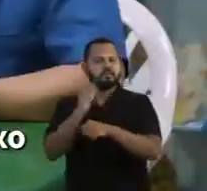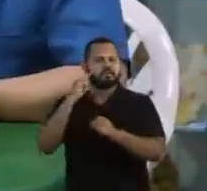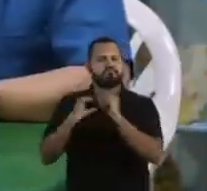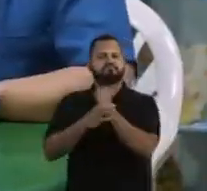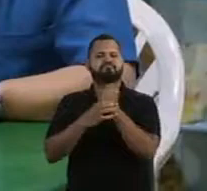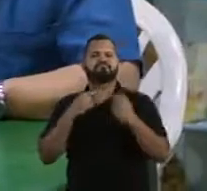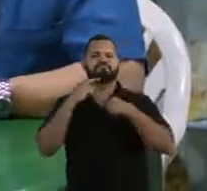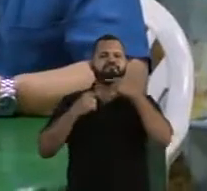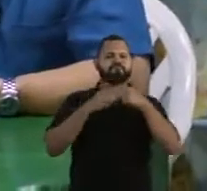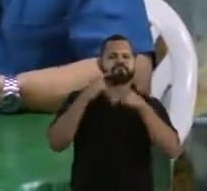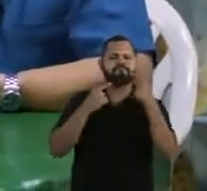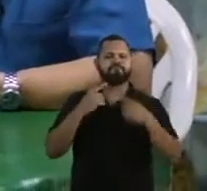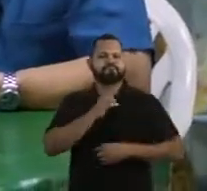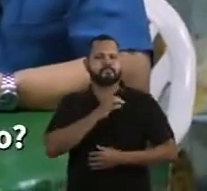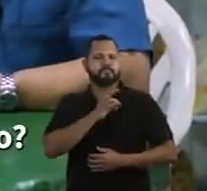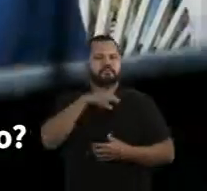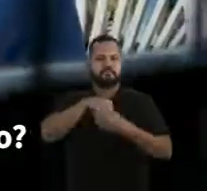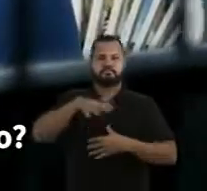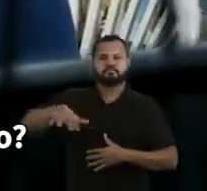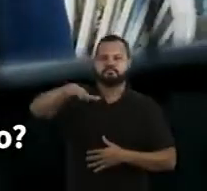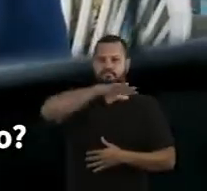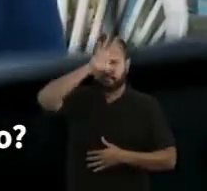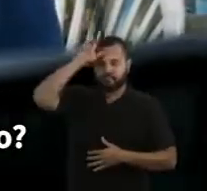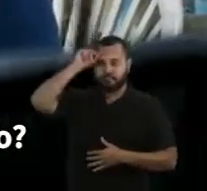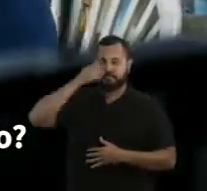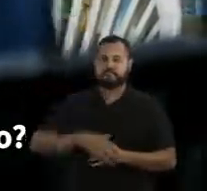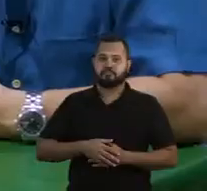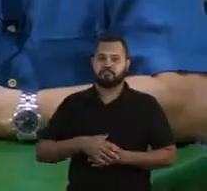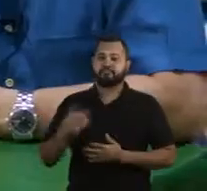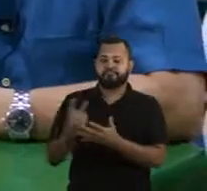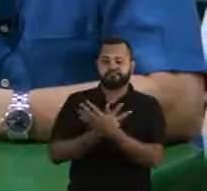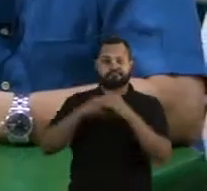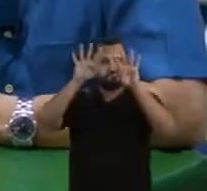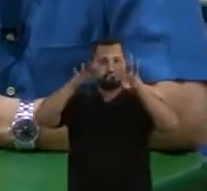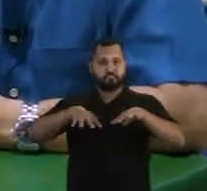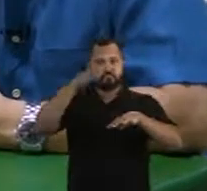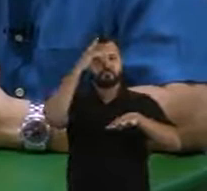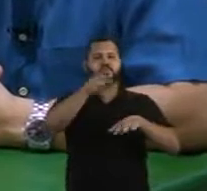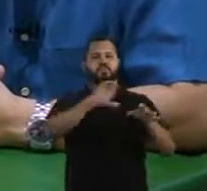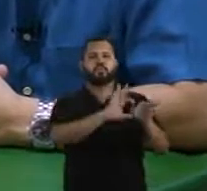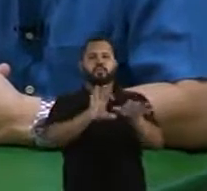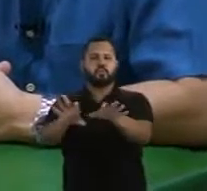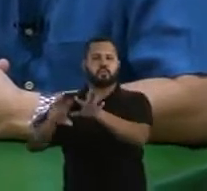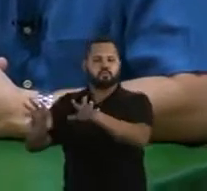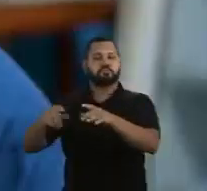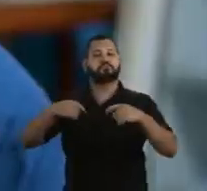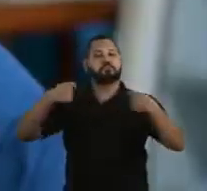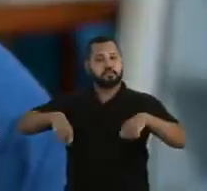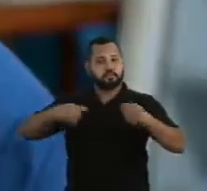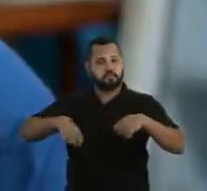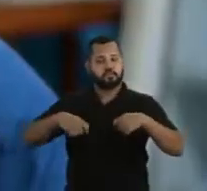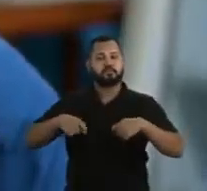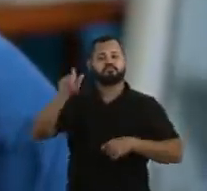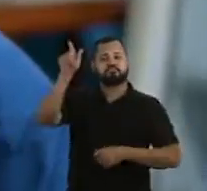Aleixo com essa insegurança que está em todo o nosso estado? Agora a gente fica preso e o bandido solto. Eu